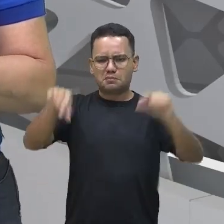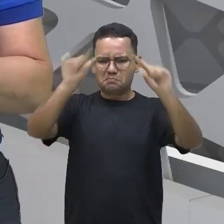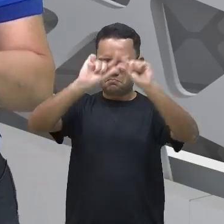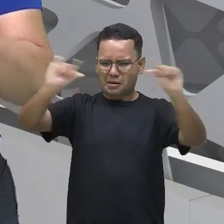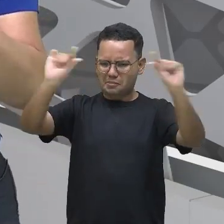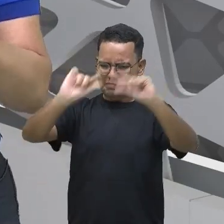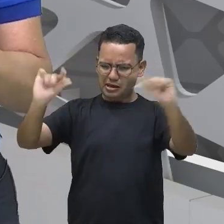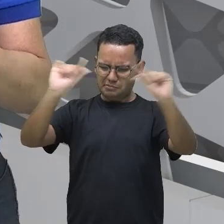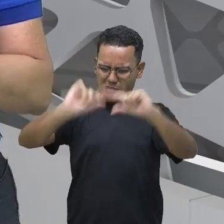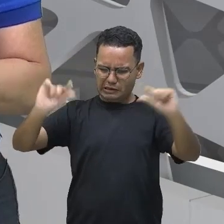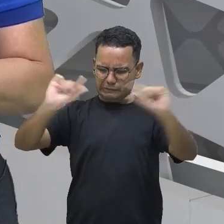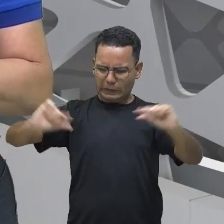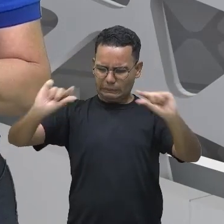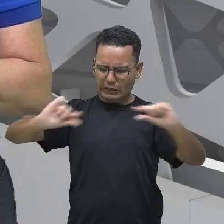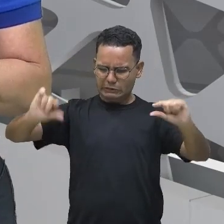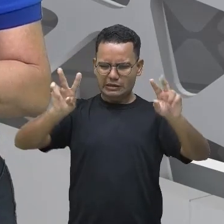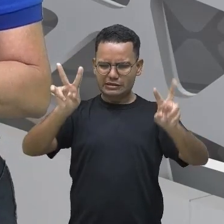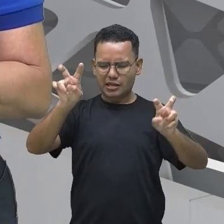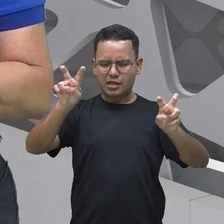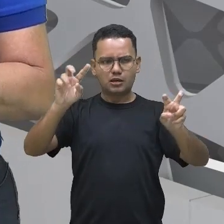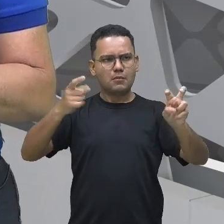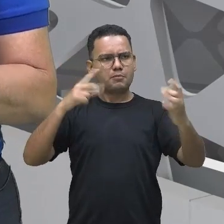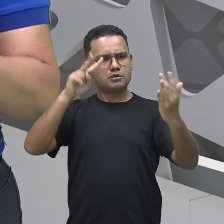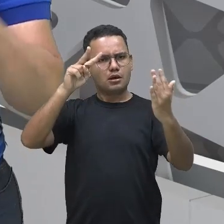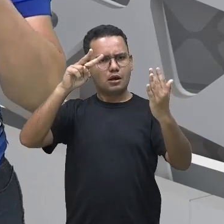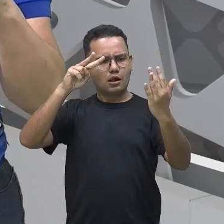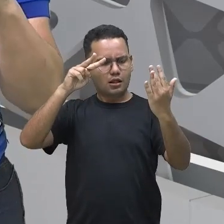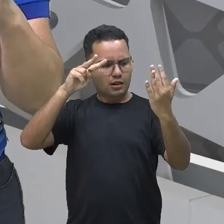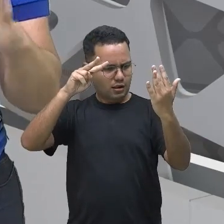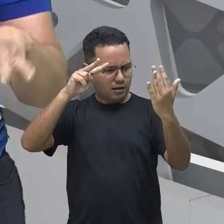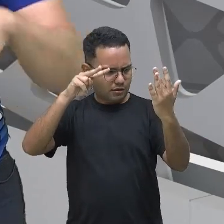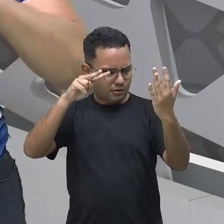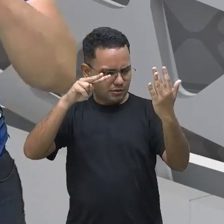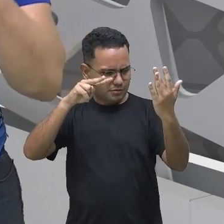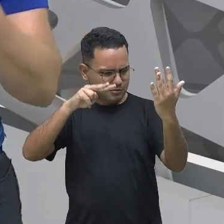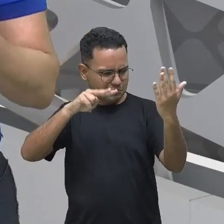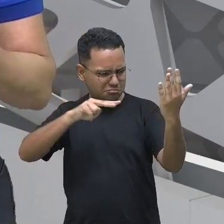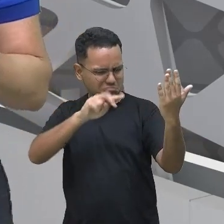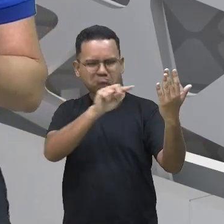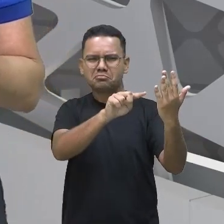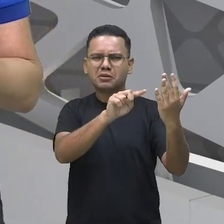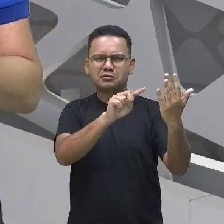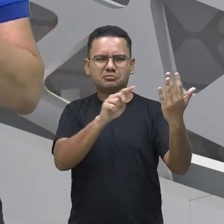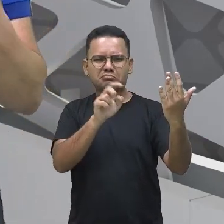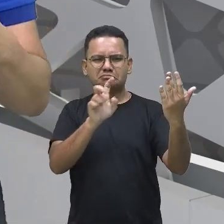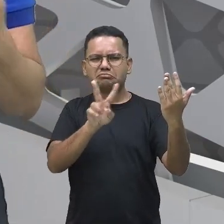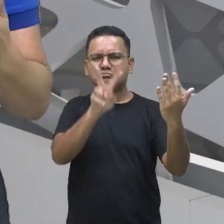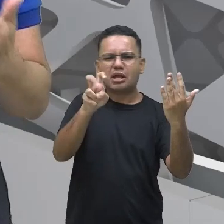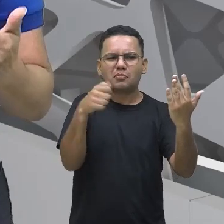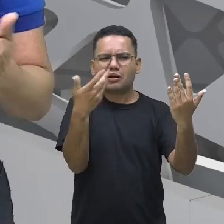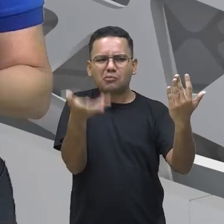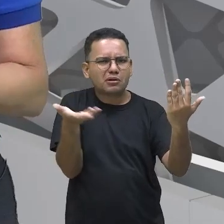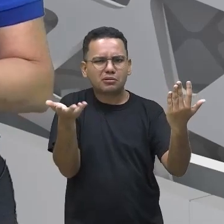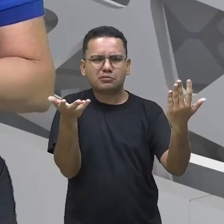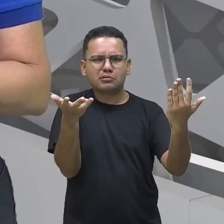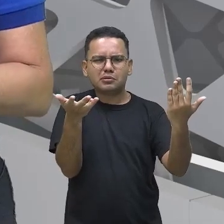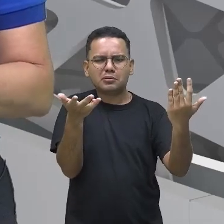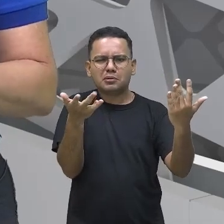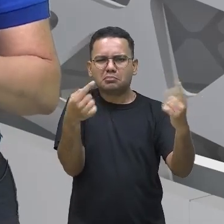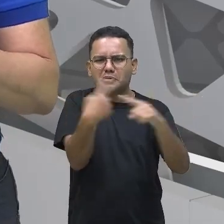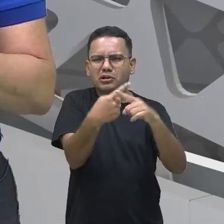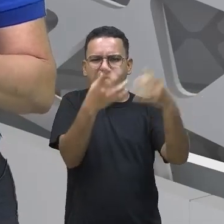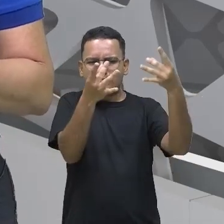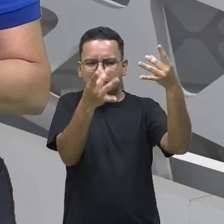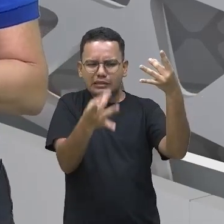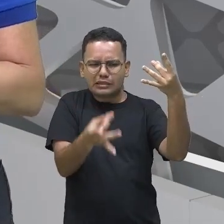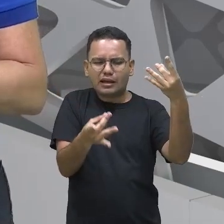lá no final, o leitor já não vai compreender mais, né? O que era que ele estava lendo no início, né?